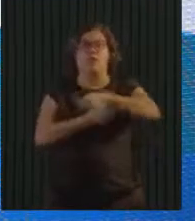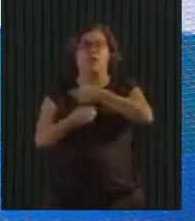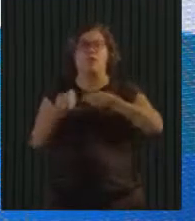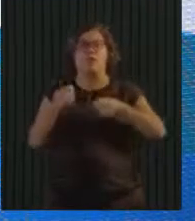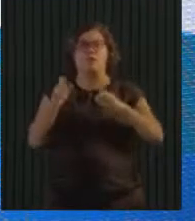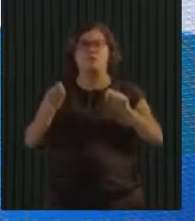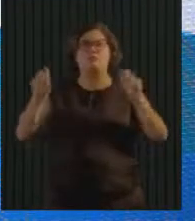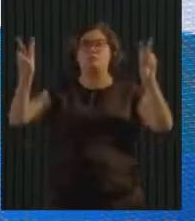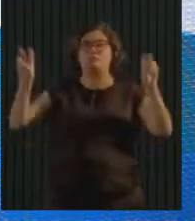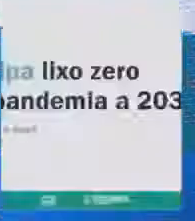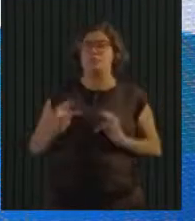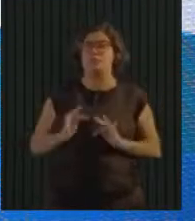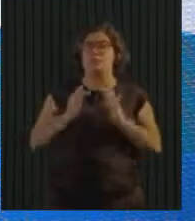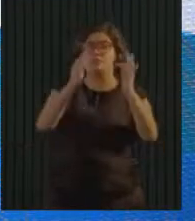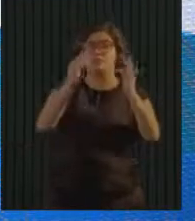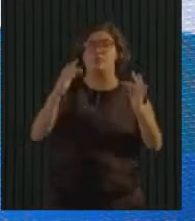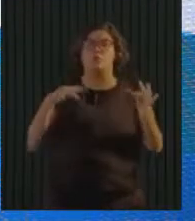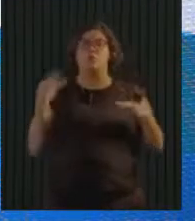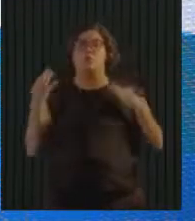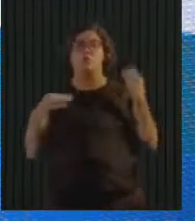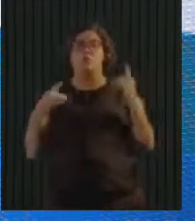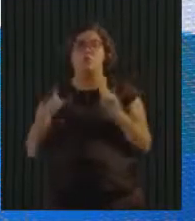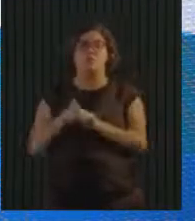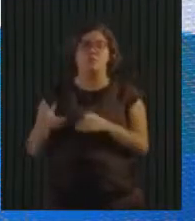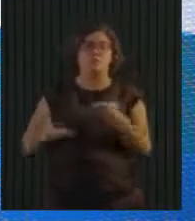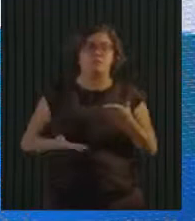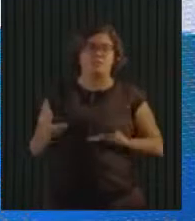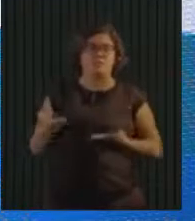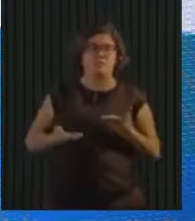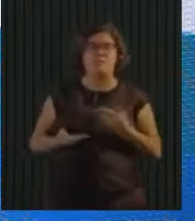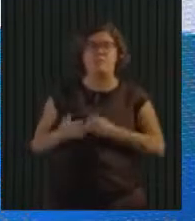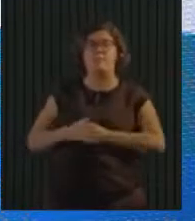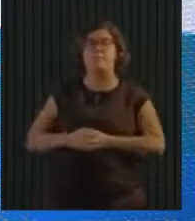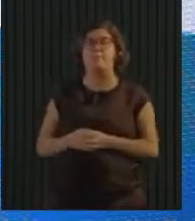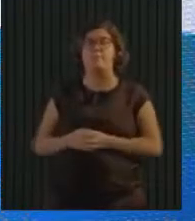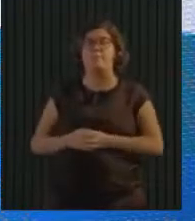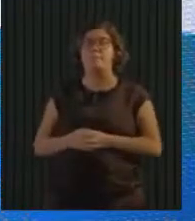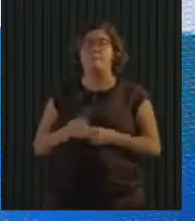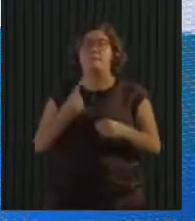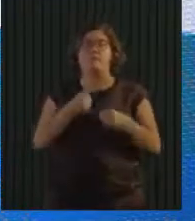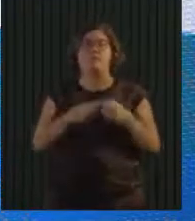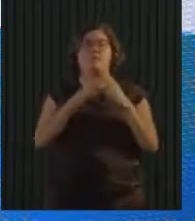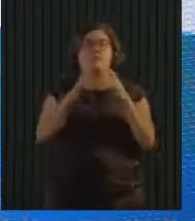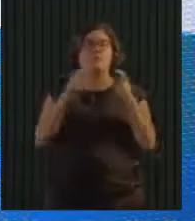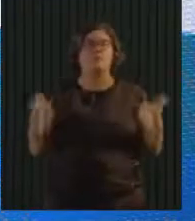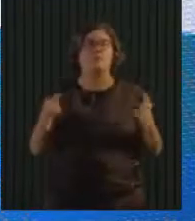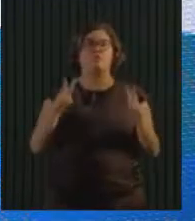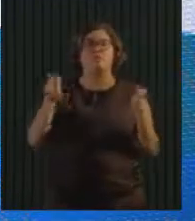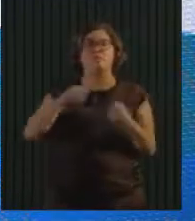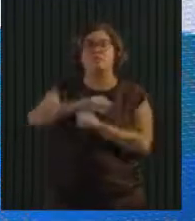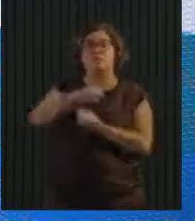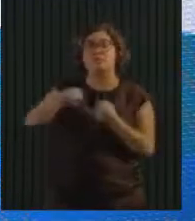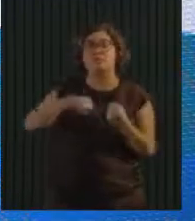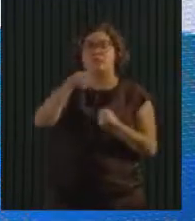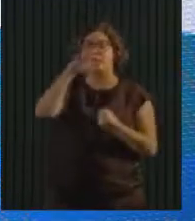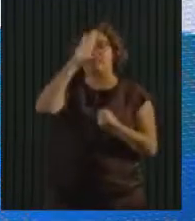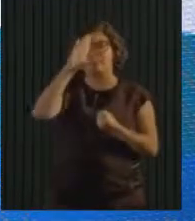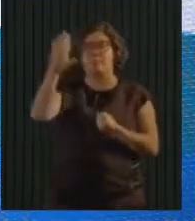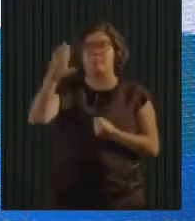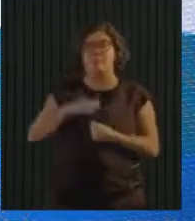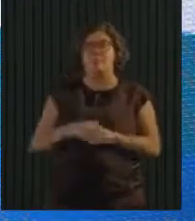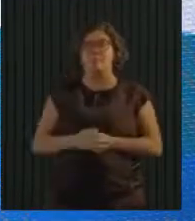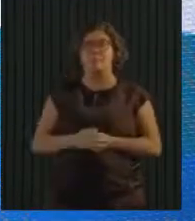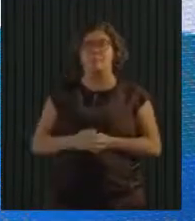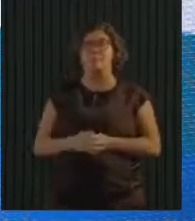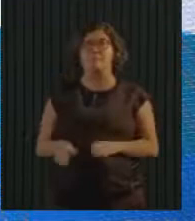torno de tecnologia, turismo e serviços. Numa cidade como essa a questão da sustentabilidade é fundamental